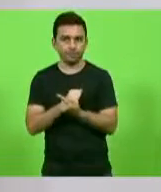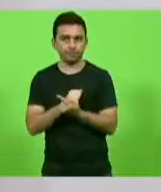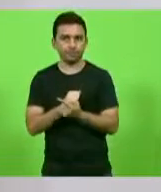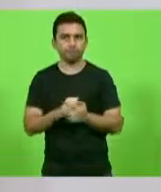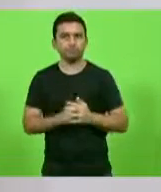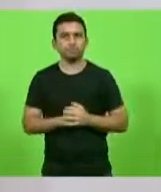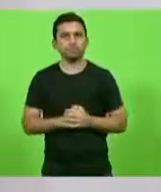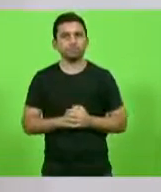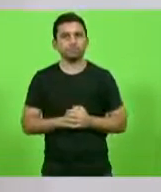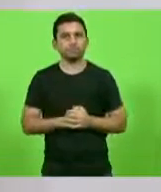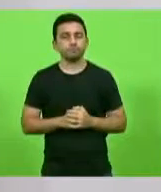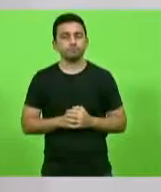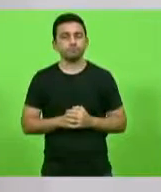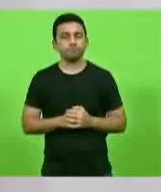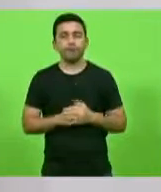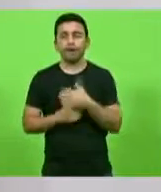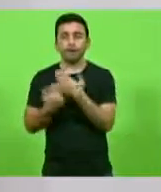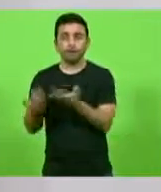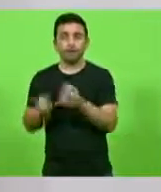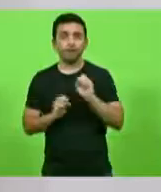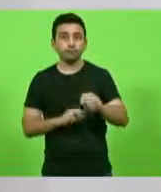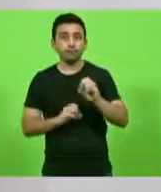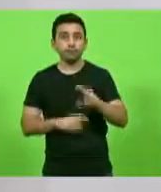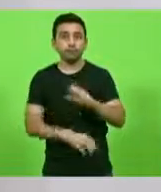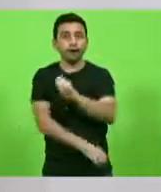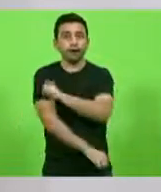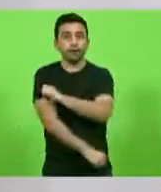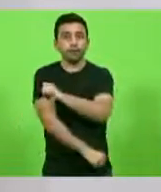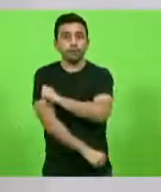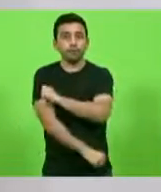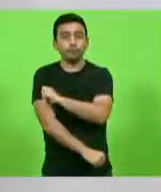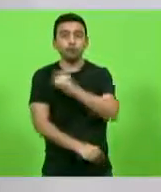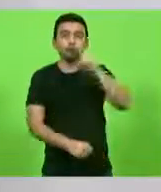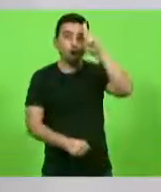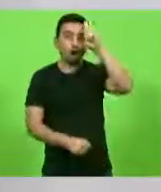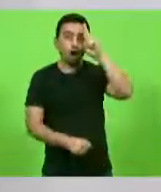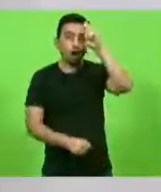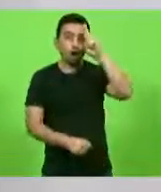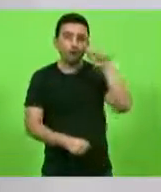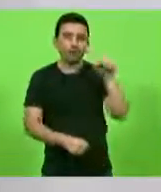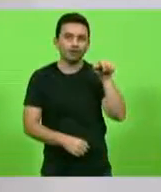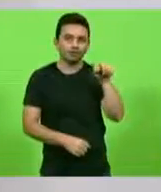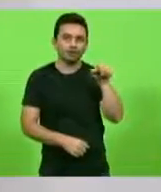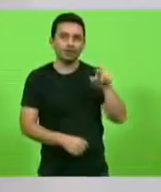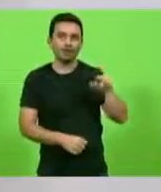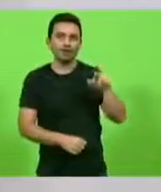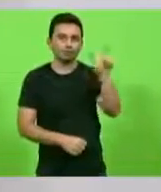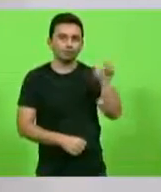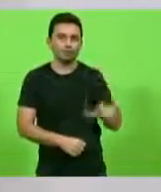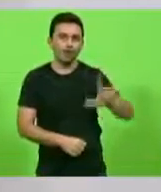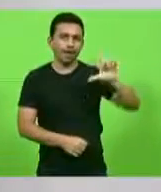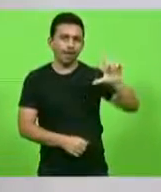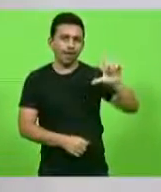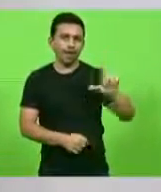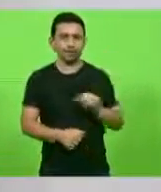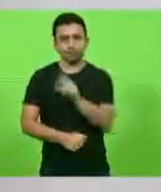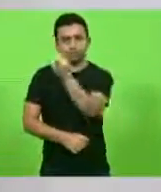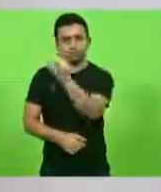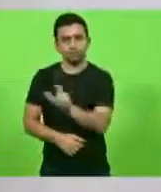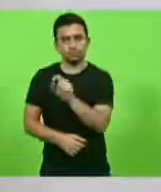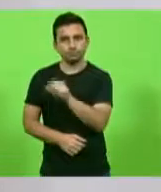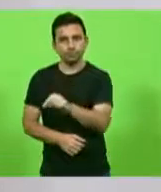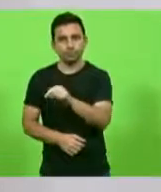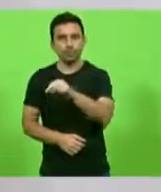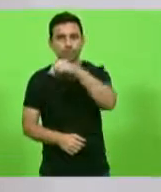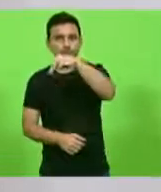Nessa oportunidade, ele ensinou aos alunos uma historinha entre o senhor L, o senhor Mr. M e o senhor